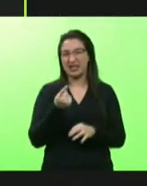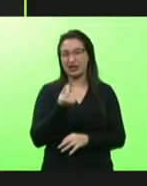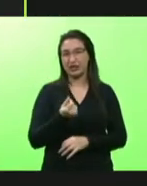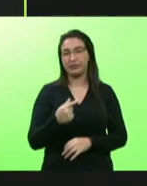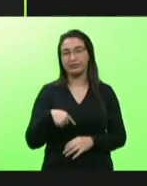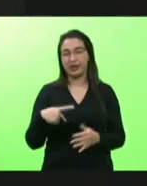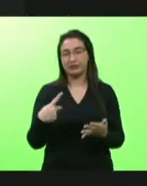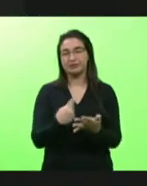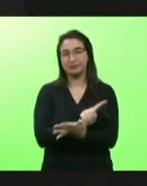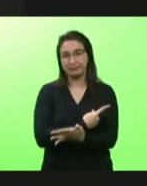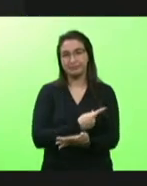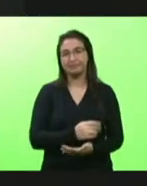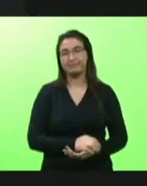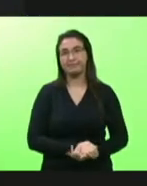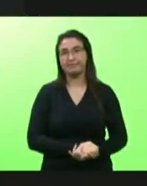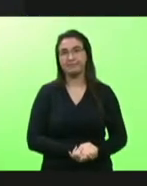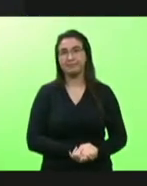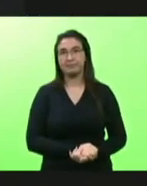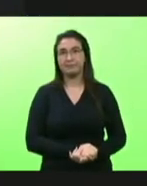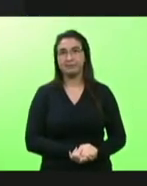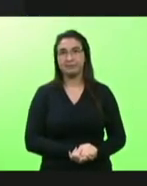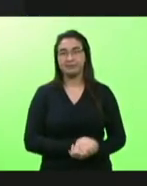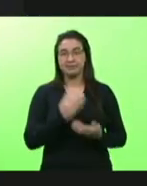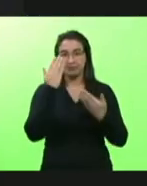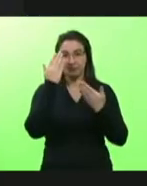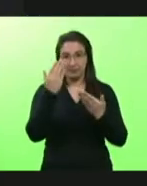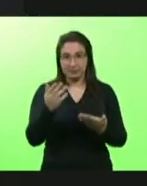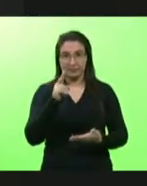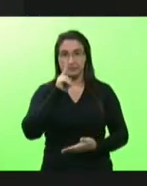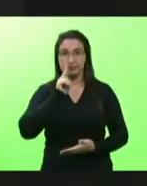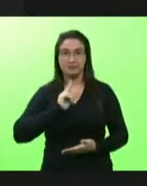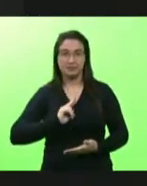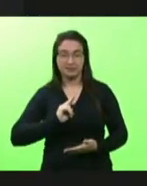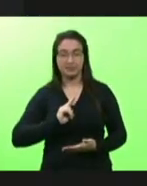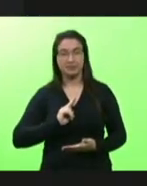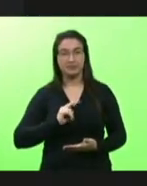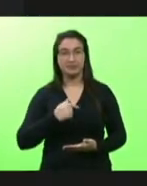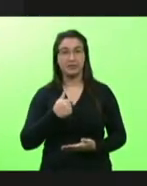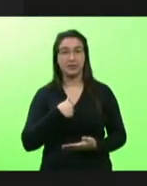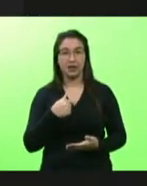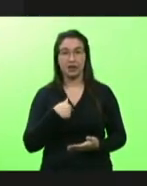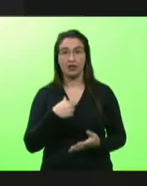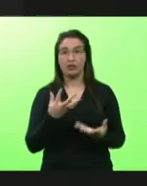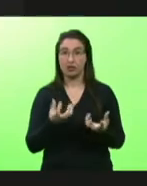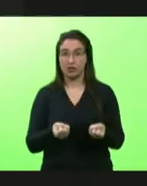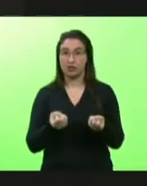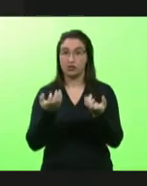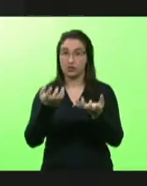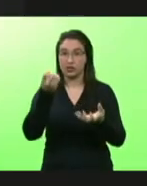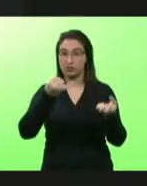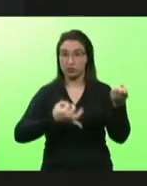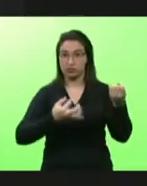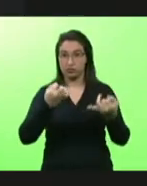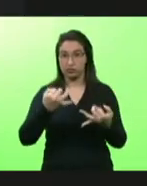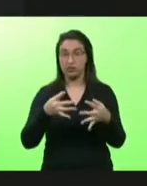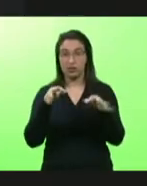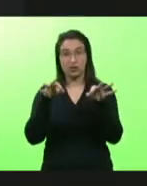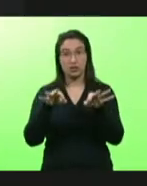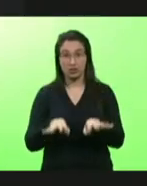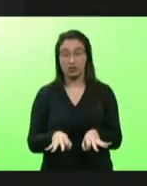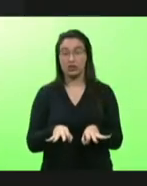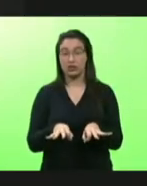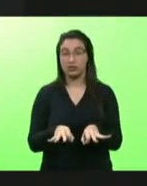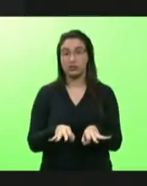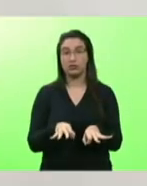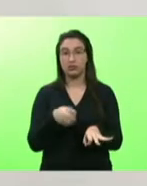obrigado deputado Ivan Anas incorpora sua manifestação ao meu discurso vossa excelente tem razão no que diz respeito